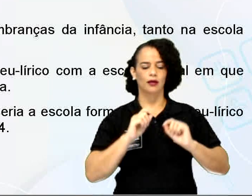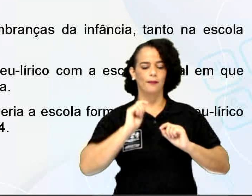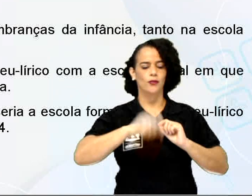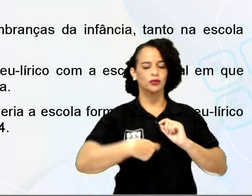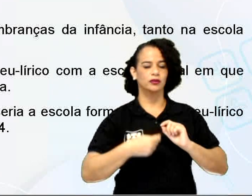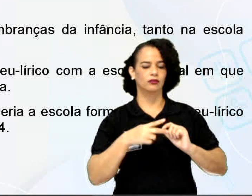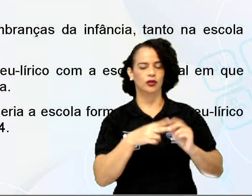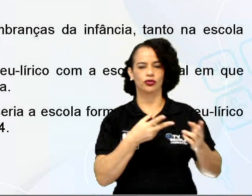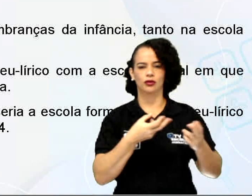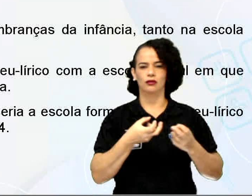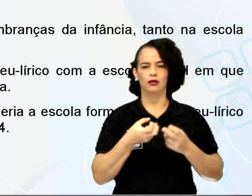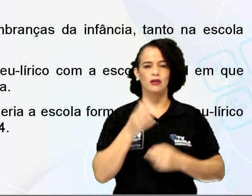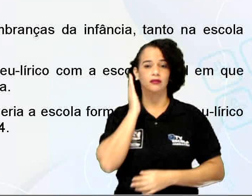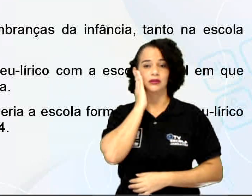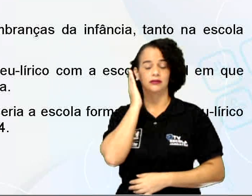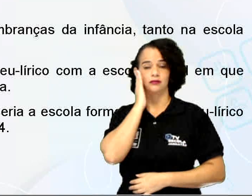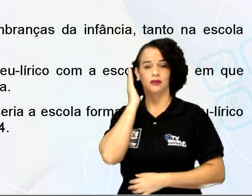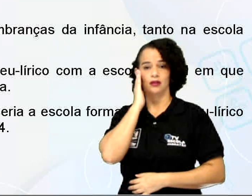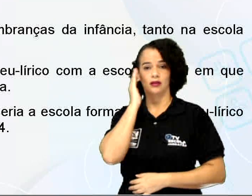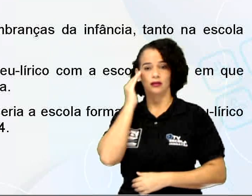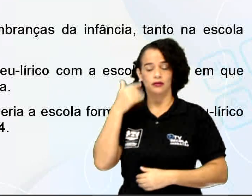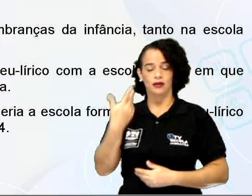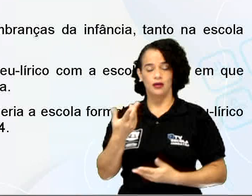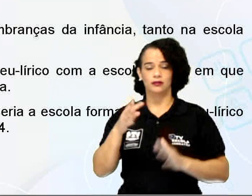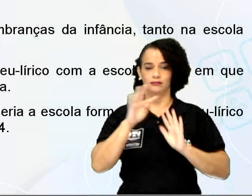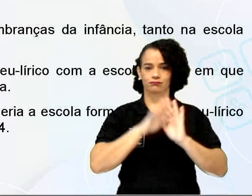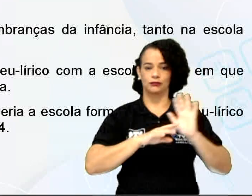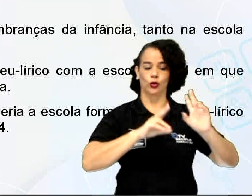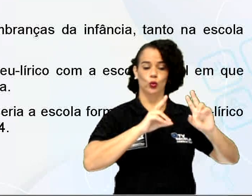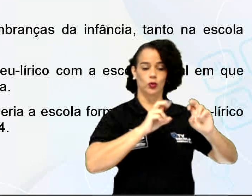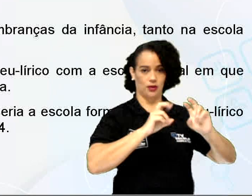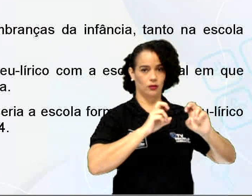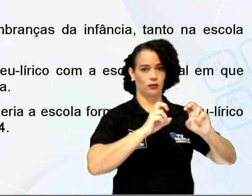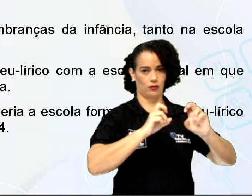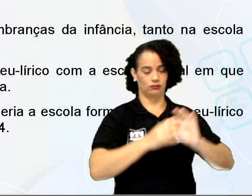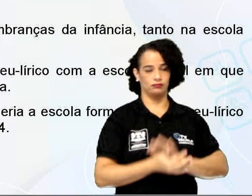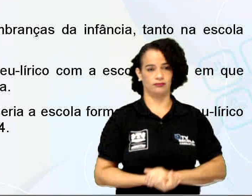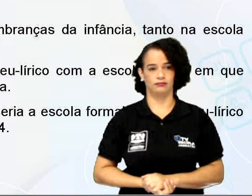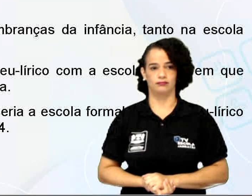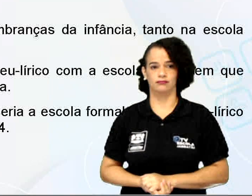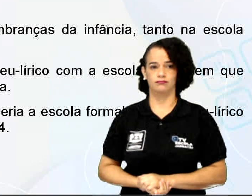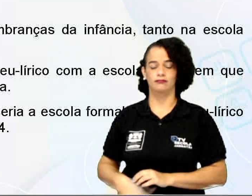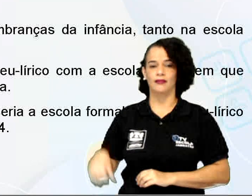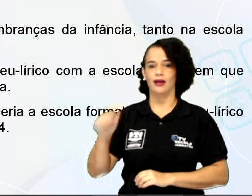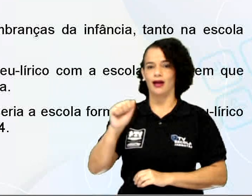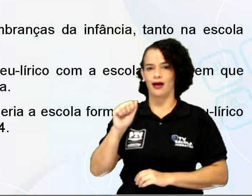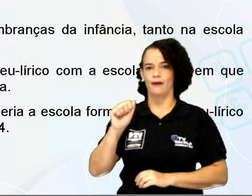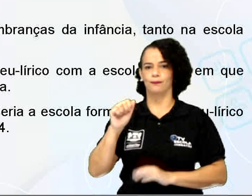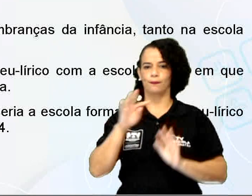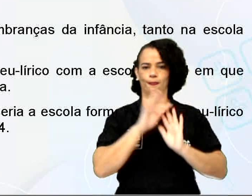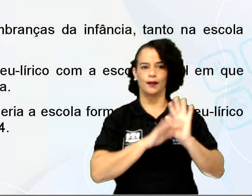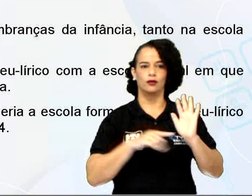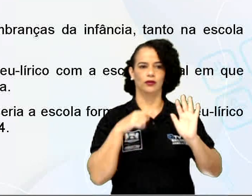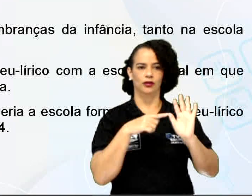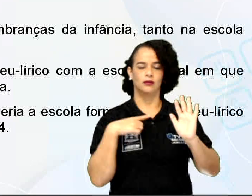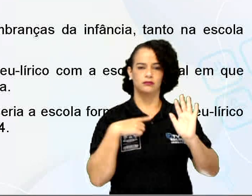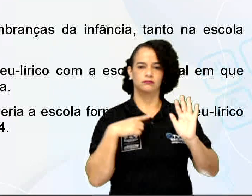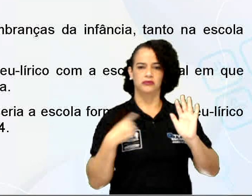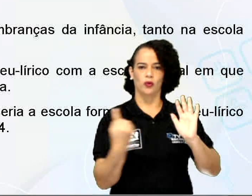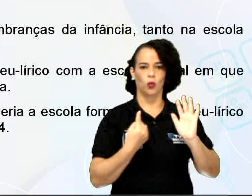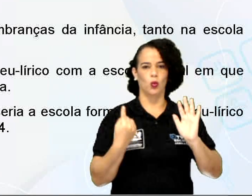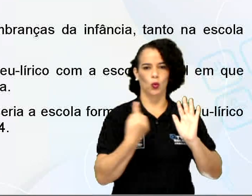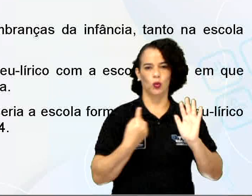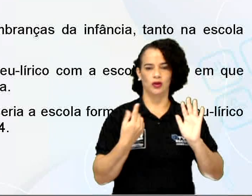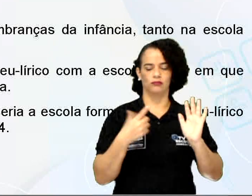entender a partir do título, né? Vamos lá, os itens aí. Item A. O texto tem a intenção única de